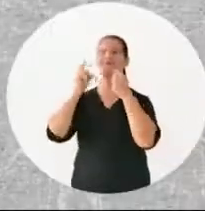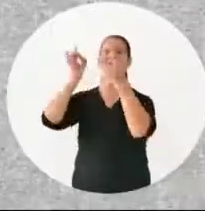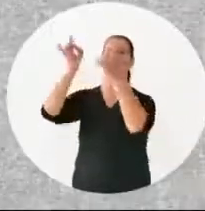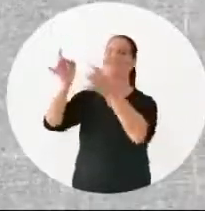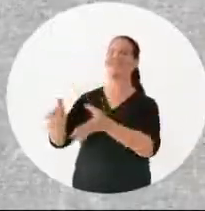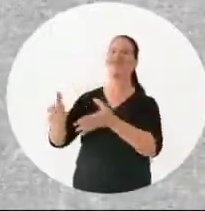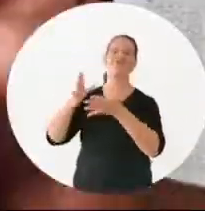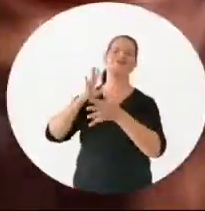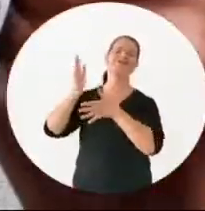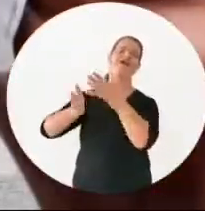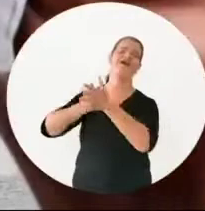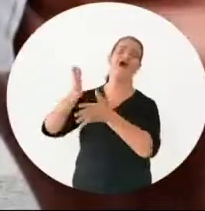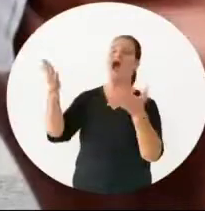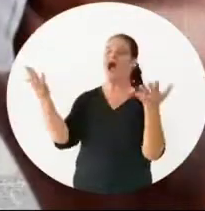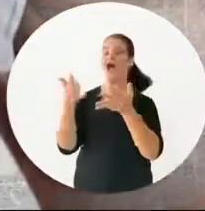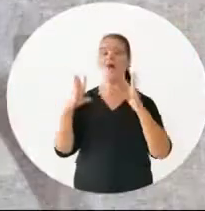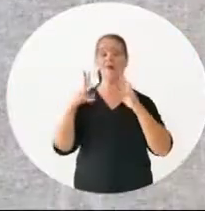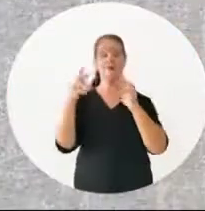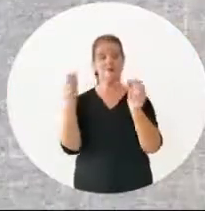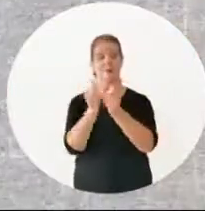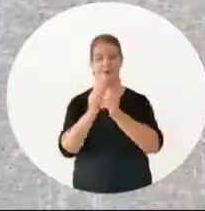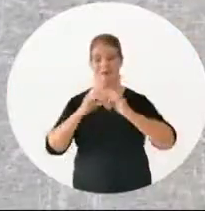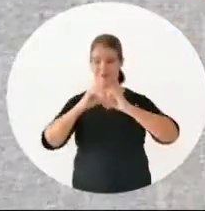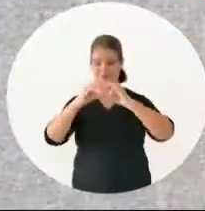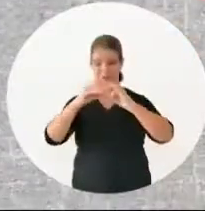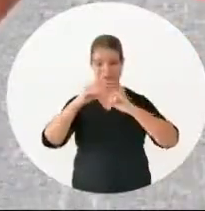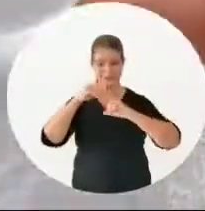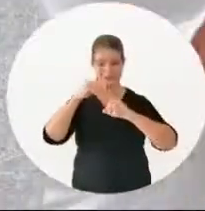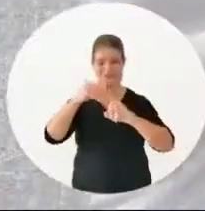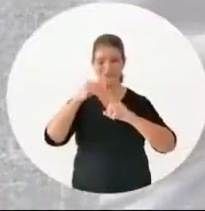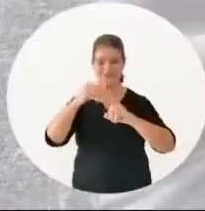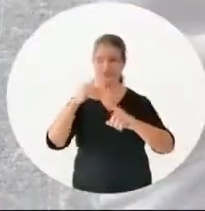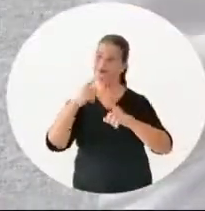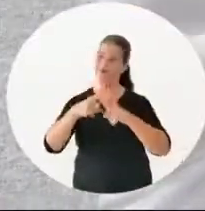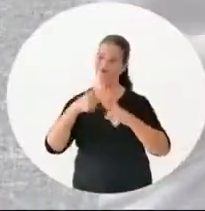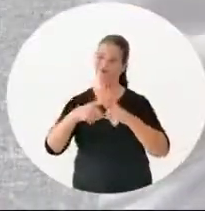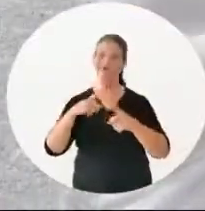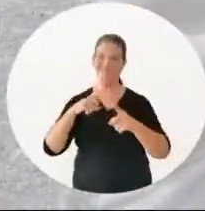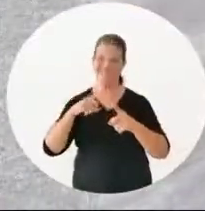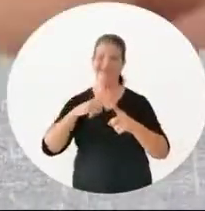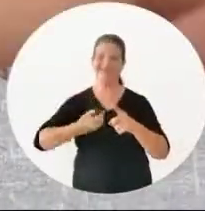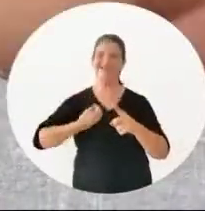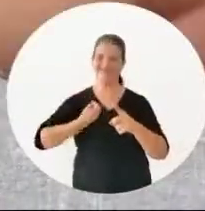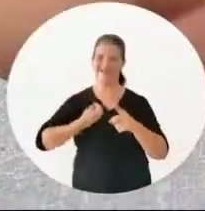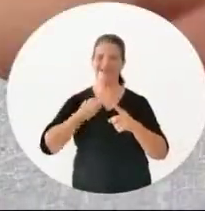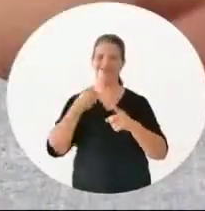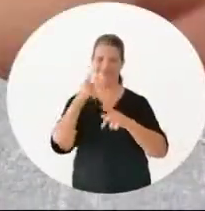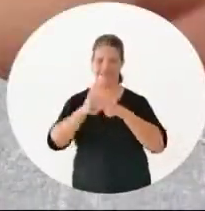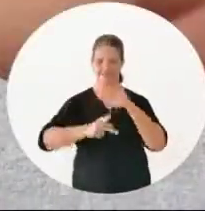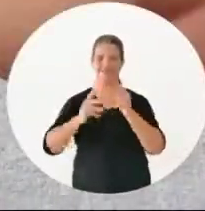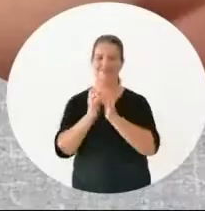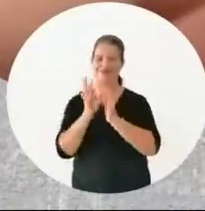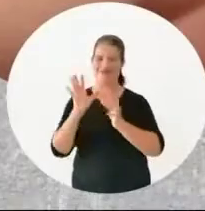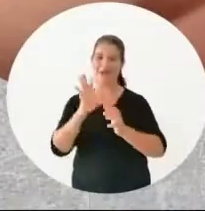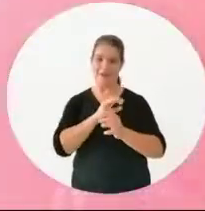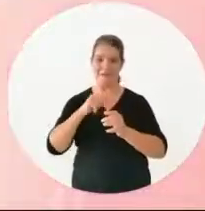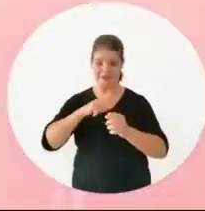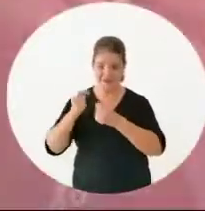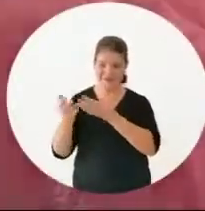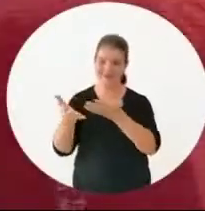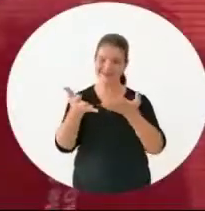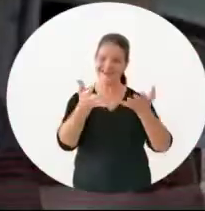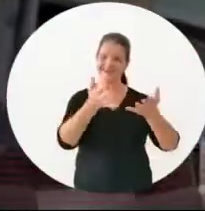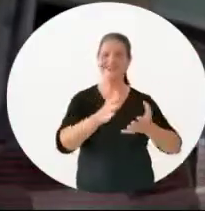falar Agora somos todos juntos Num só coração Porque o que se leva dessa vida, meu Recife É o amor que a gente tem pra dar